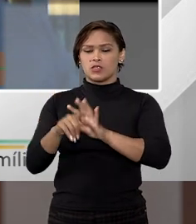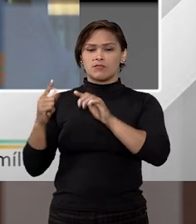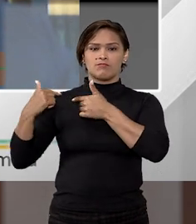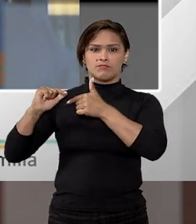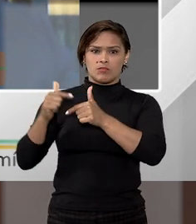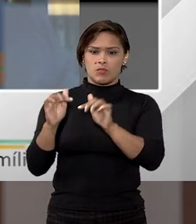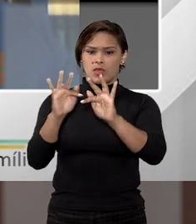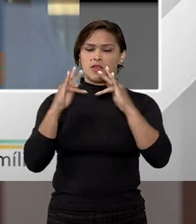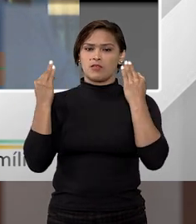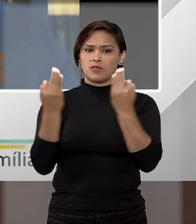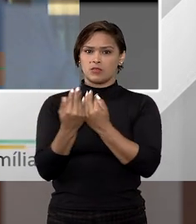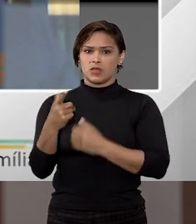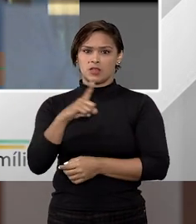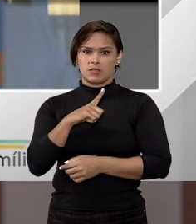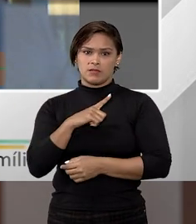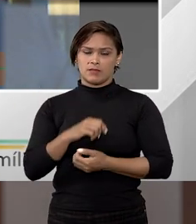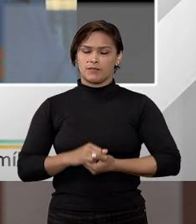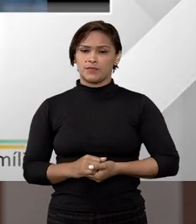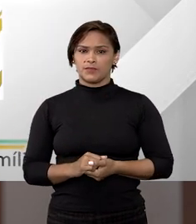é a residência da entidade familiar.